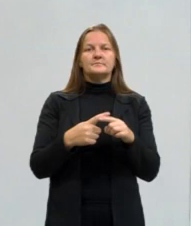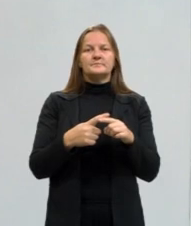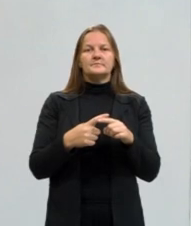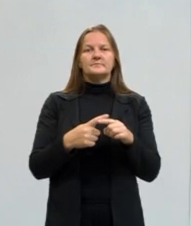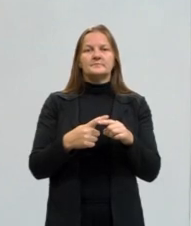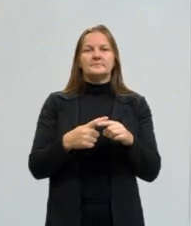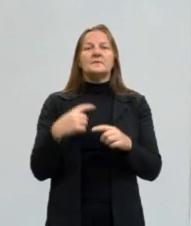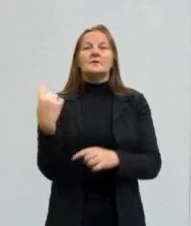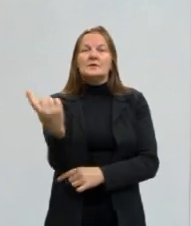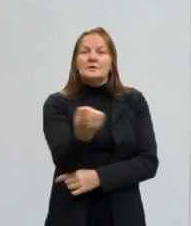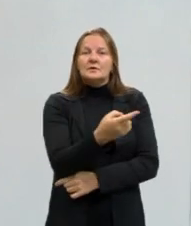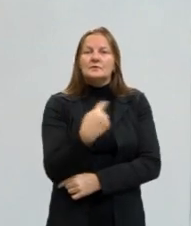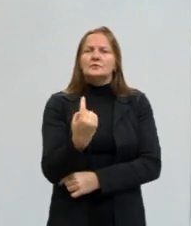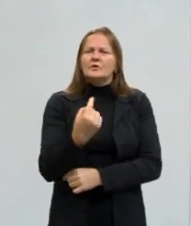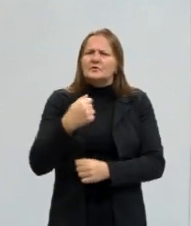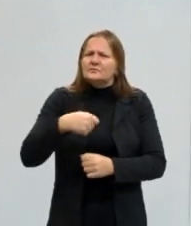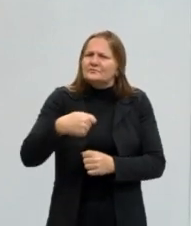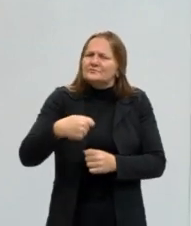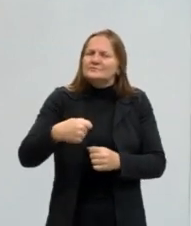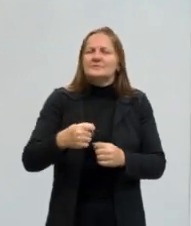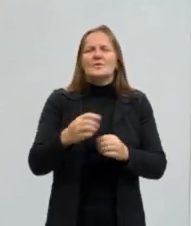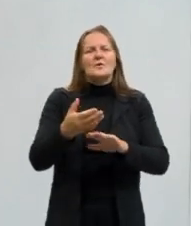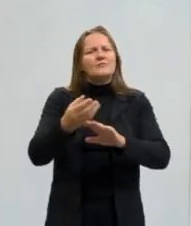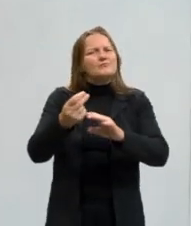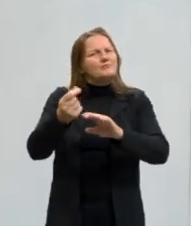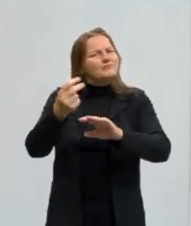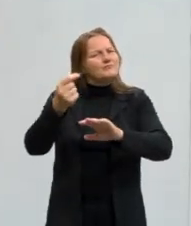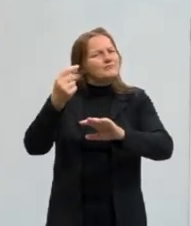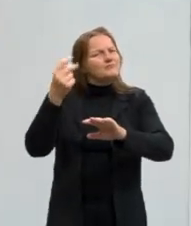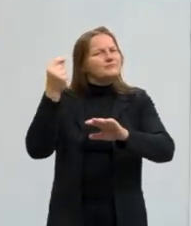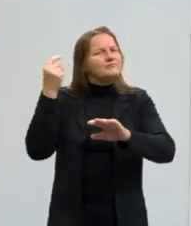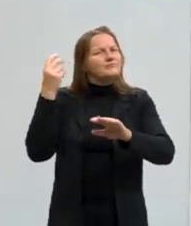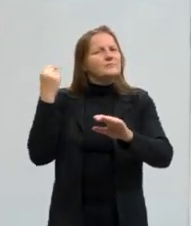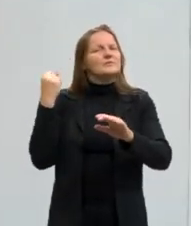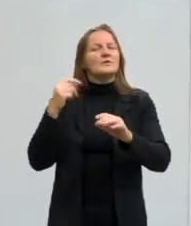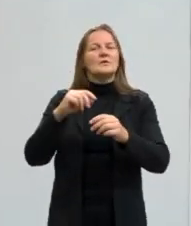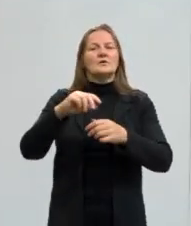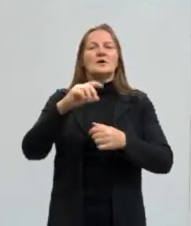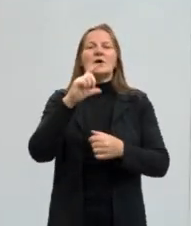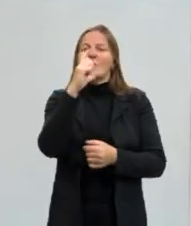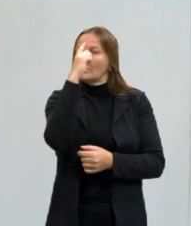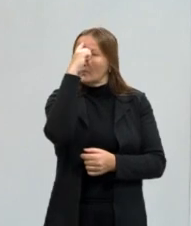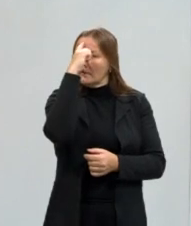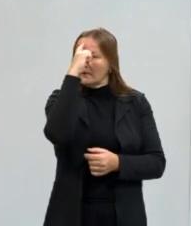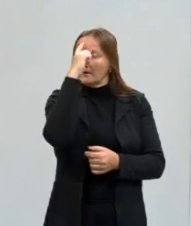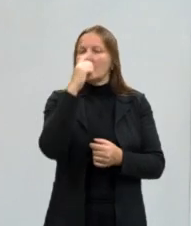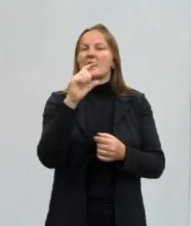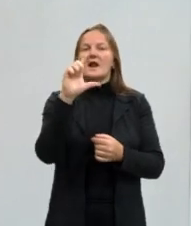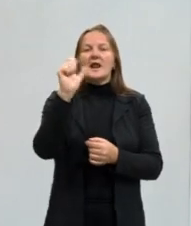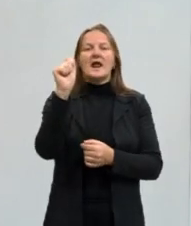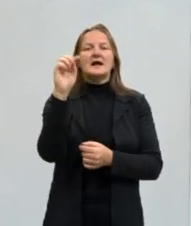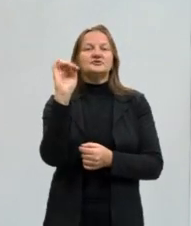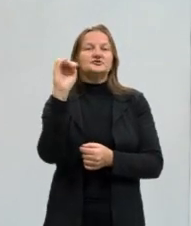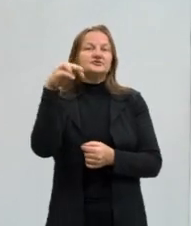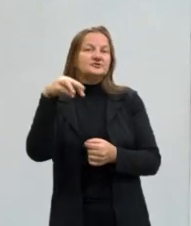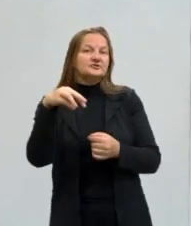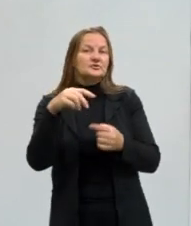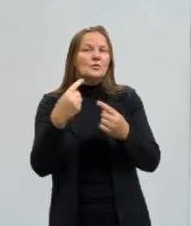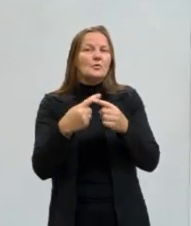nós vamos ter lá no princípio, lá no latim, o verbo por, que vem do